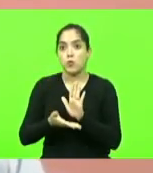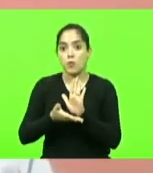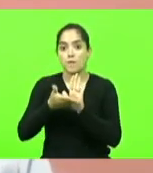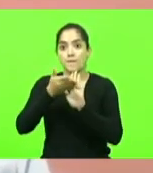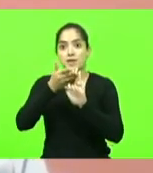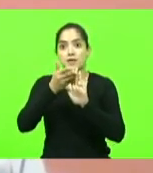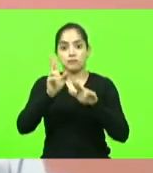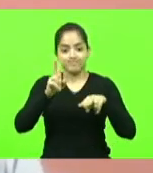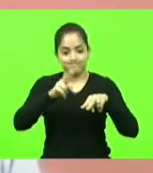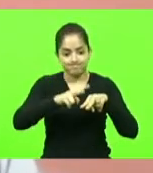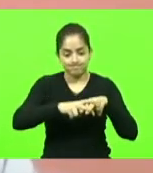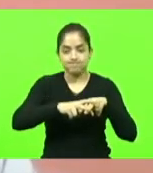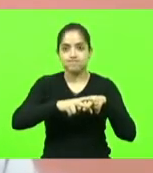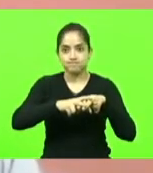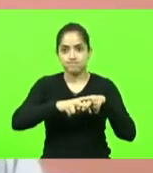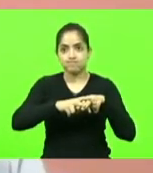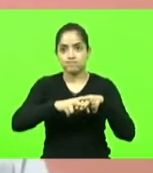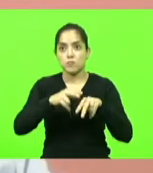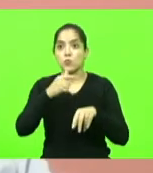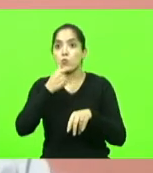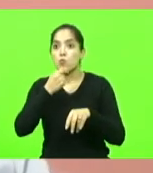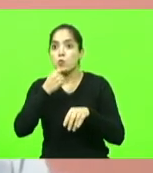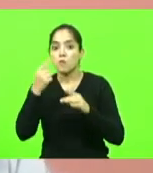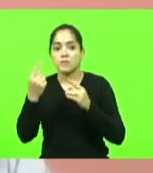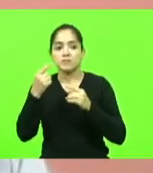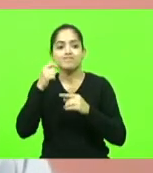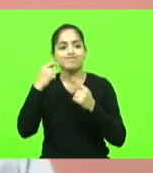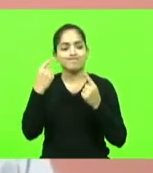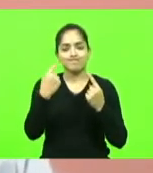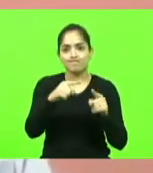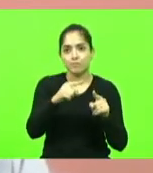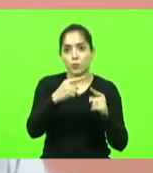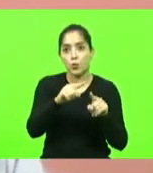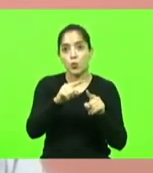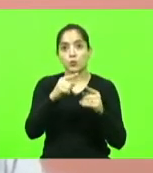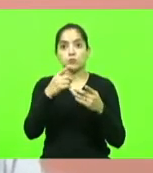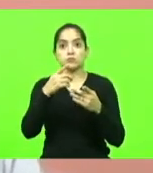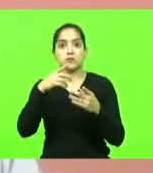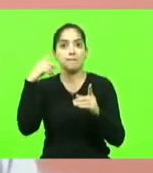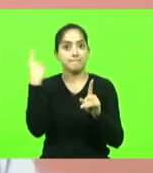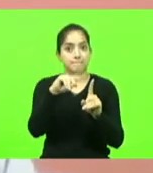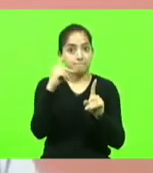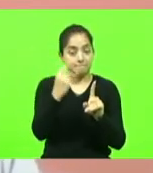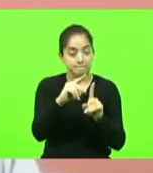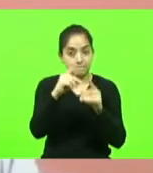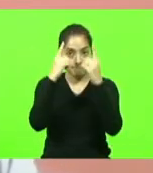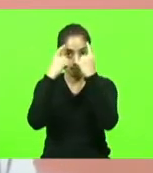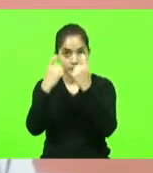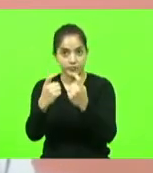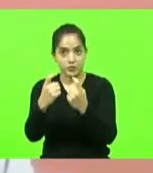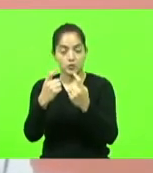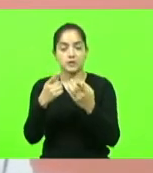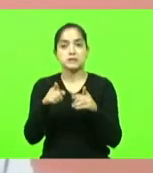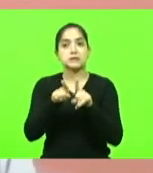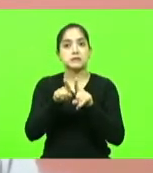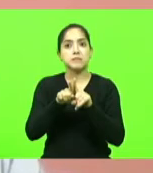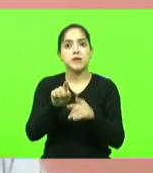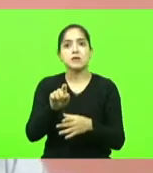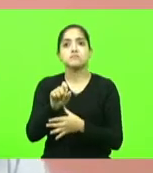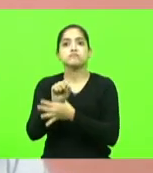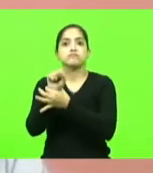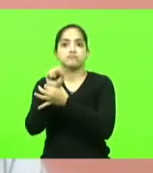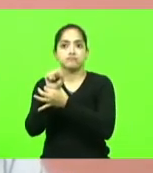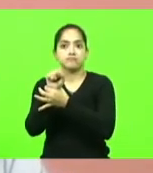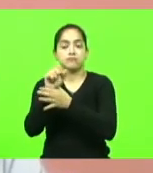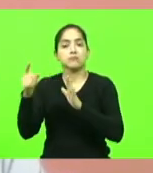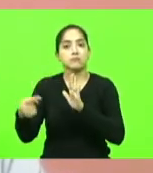homem que pratica a violência contra a mulher condições de segurança a mulher para que ela possa denunciar a